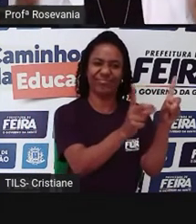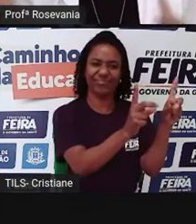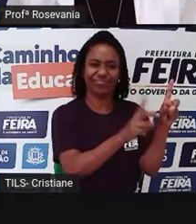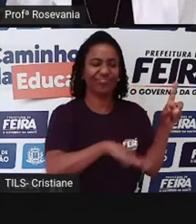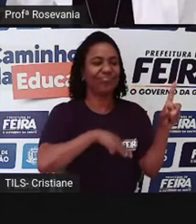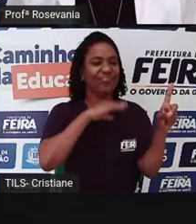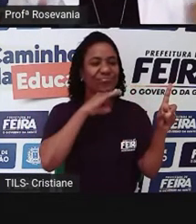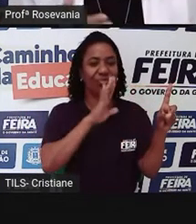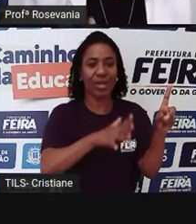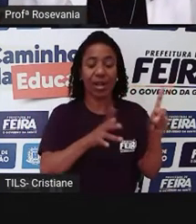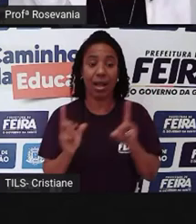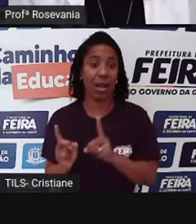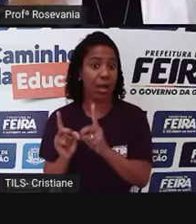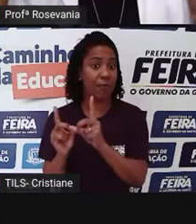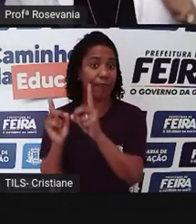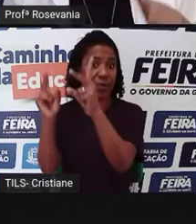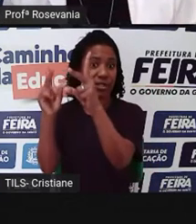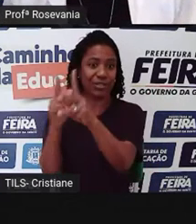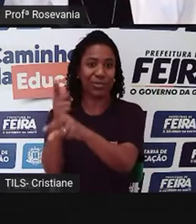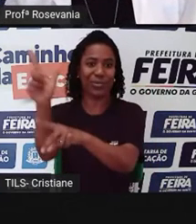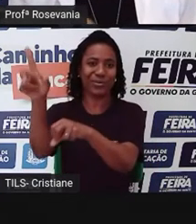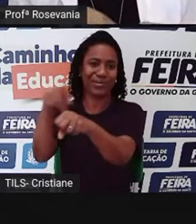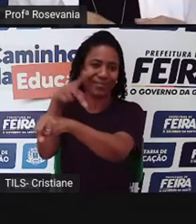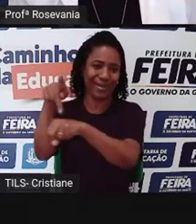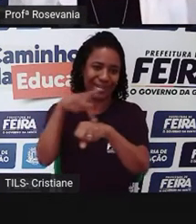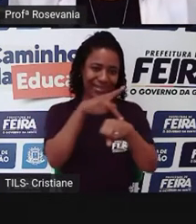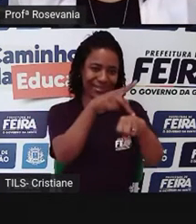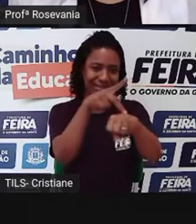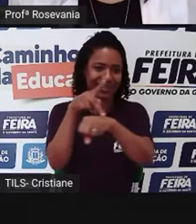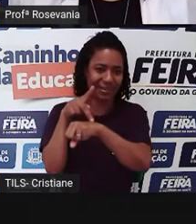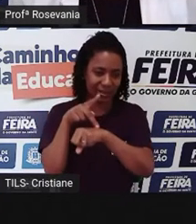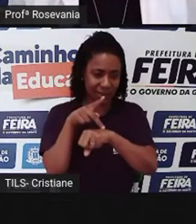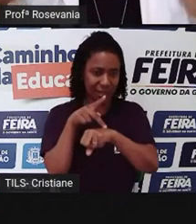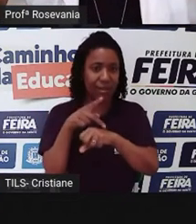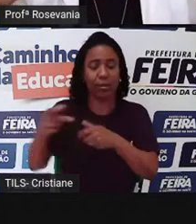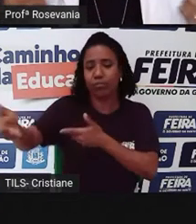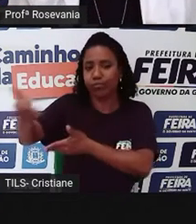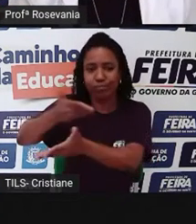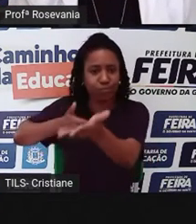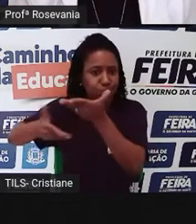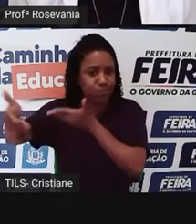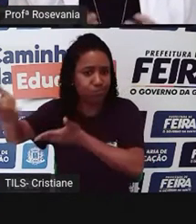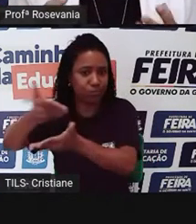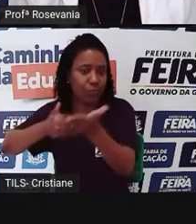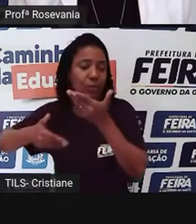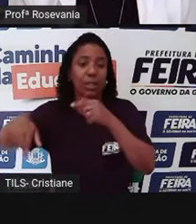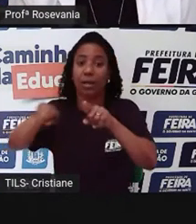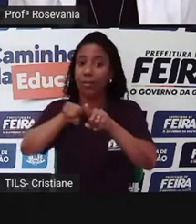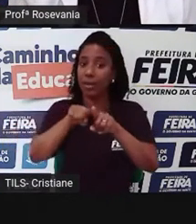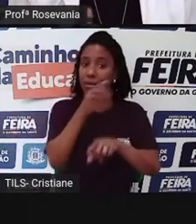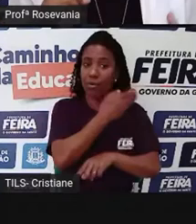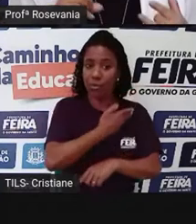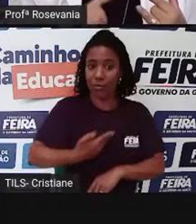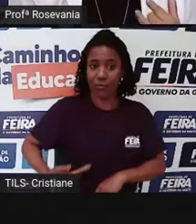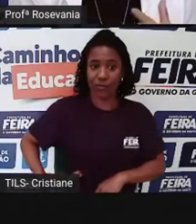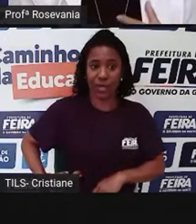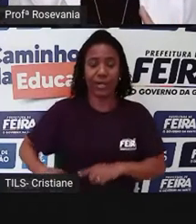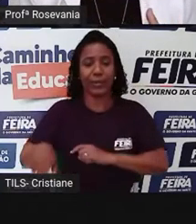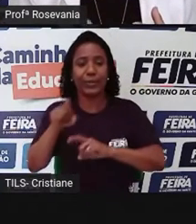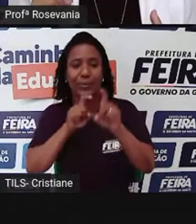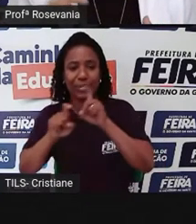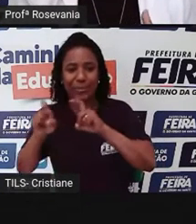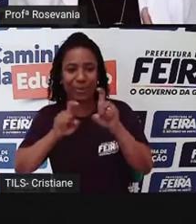serviços ou produtos entre empresas e governos de diversos países. O Brasil importa diversos produtos, como